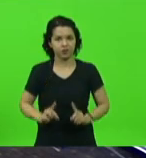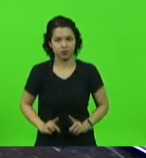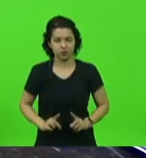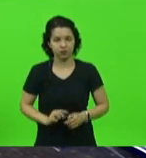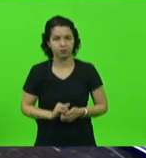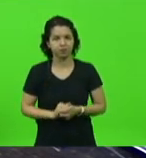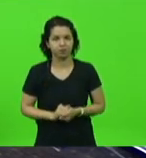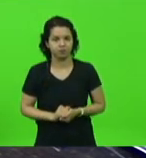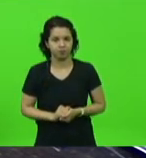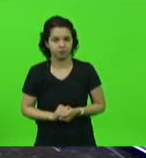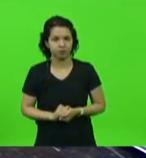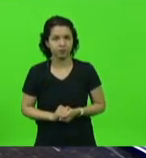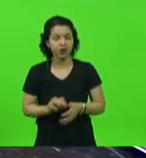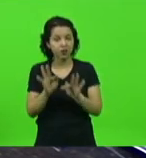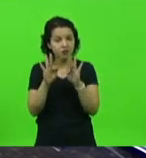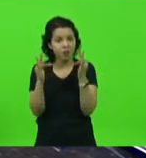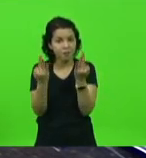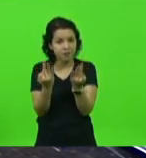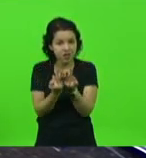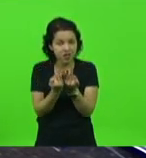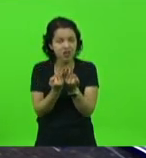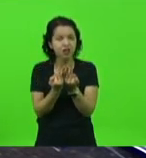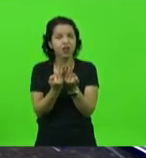se organizavam para